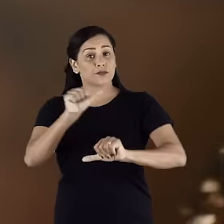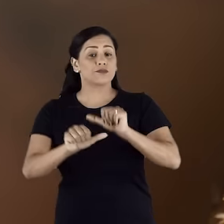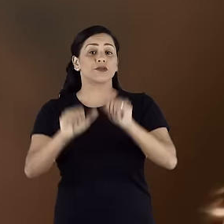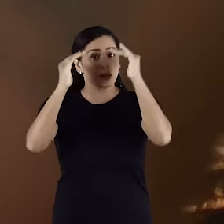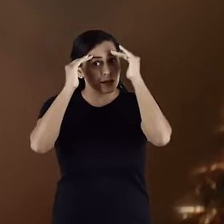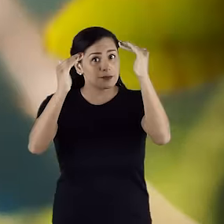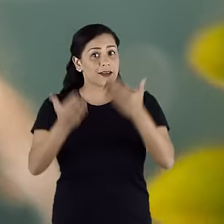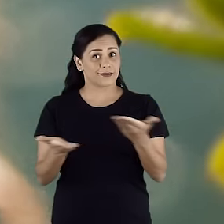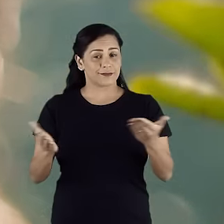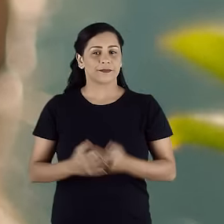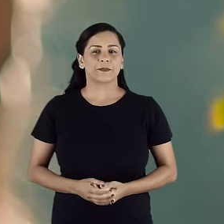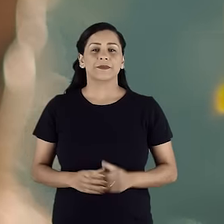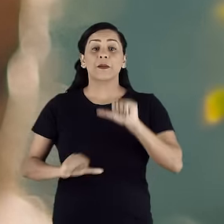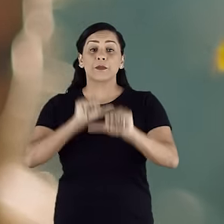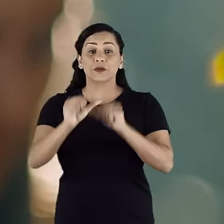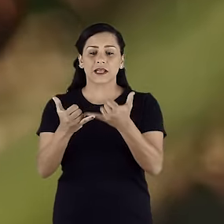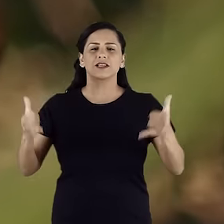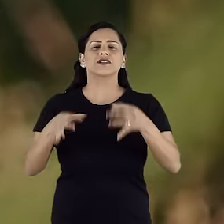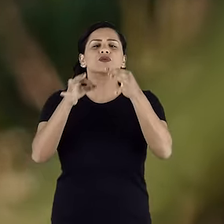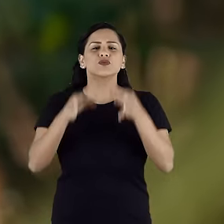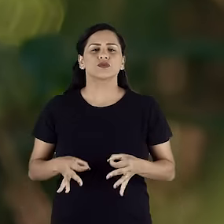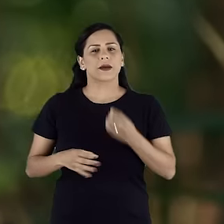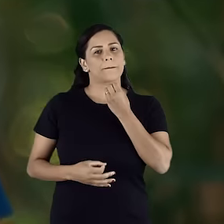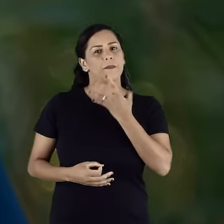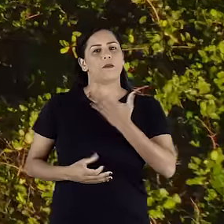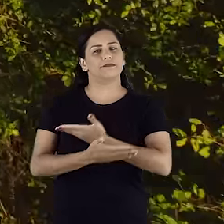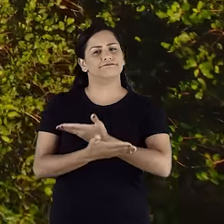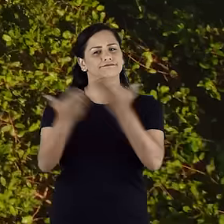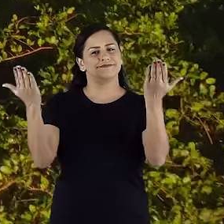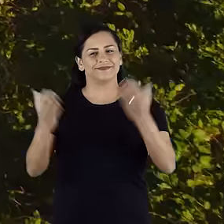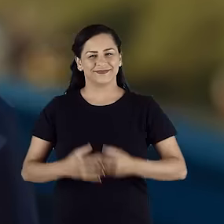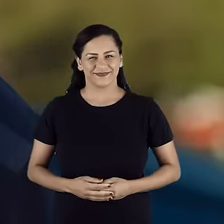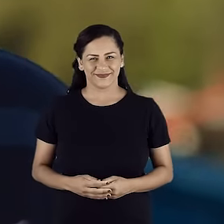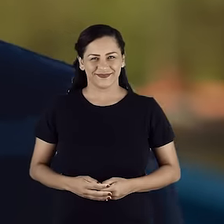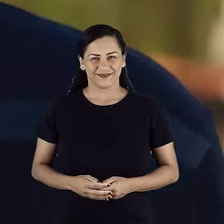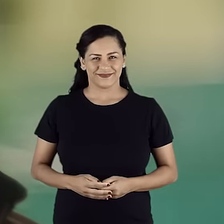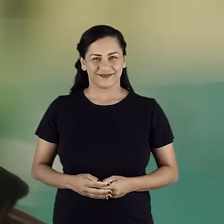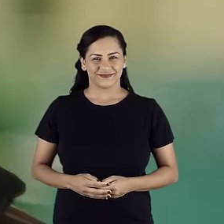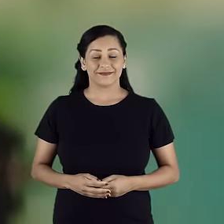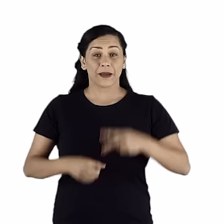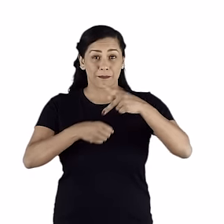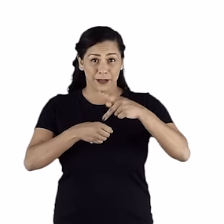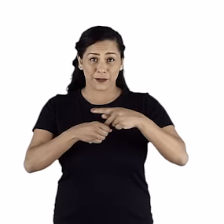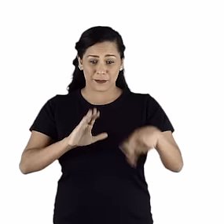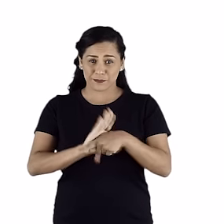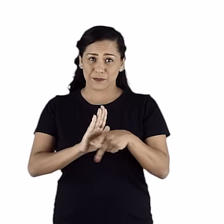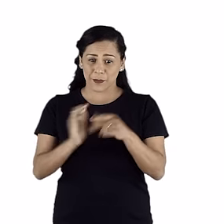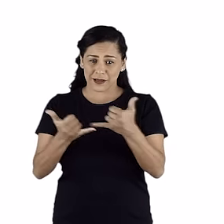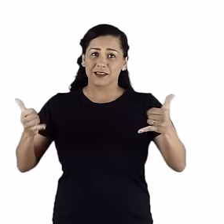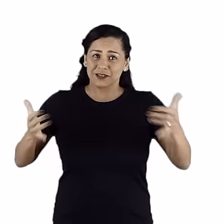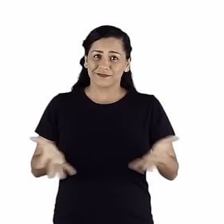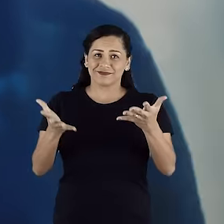meio ambiente. Transição energética justa. Isso é bom para todo mundo. É nessa